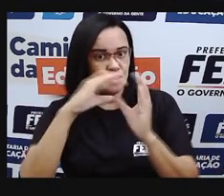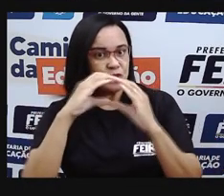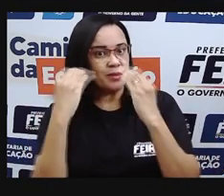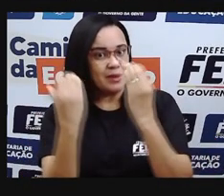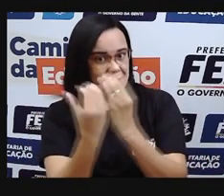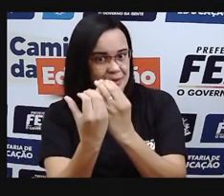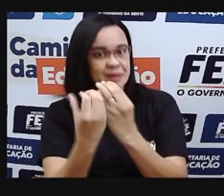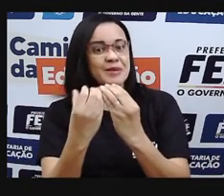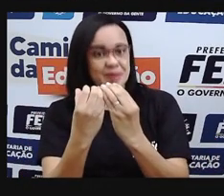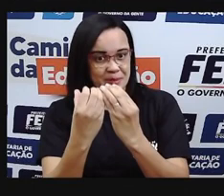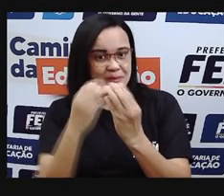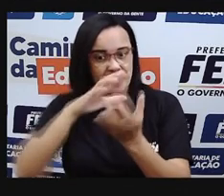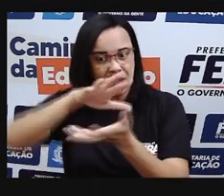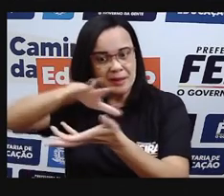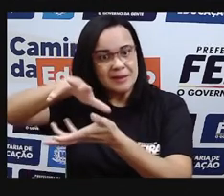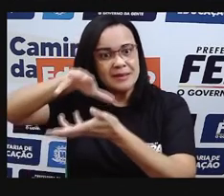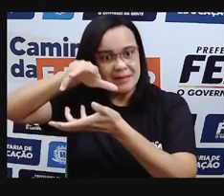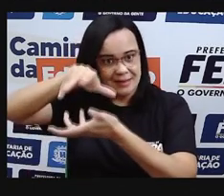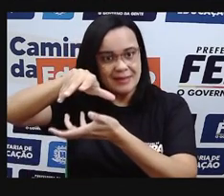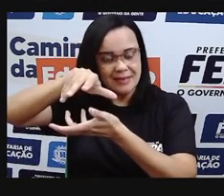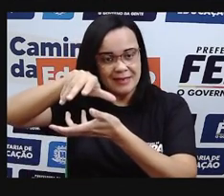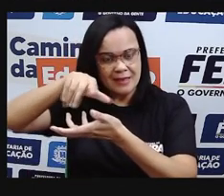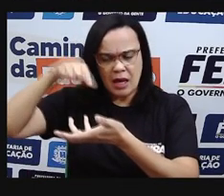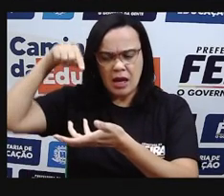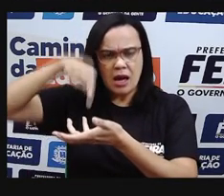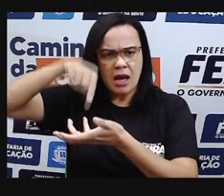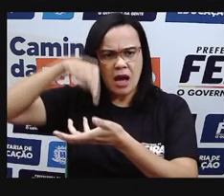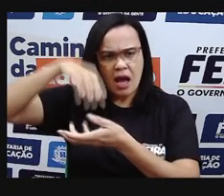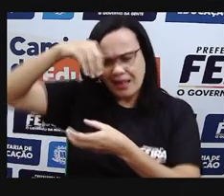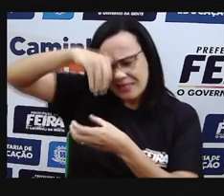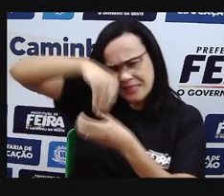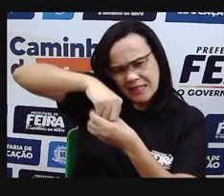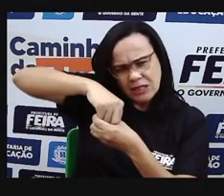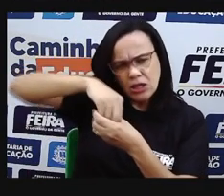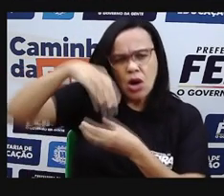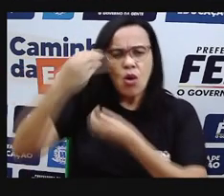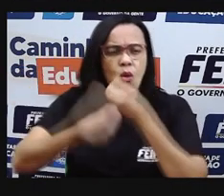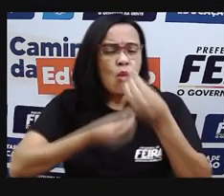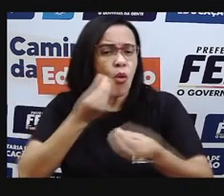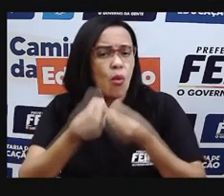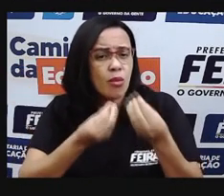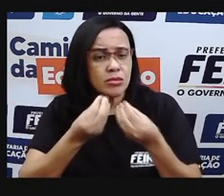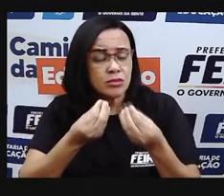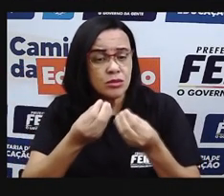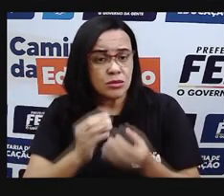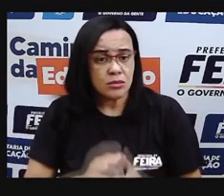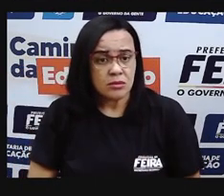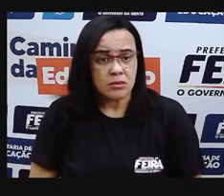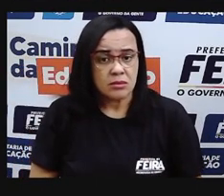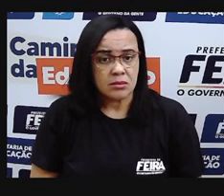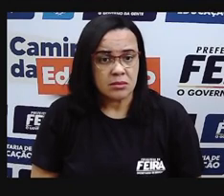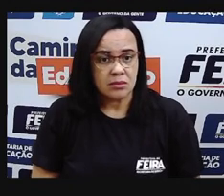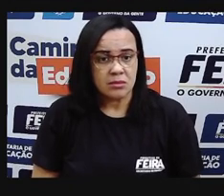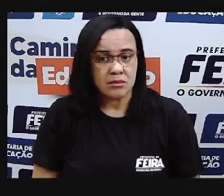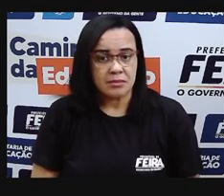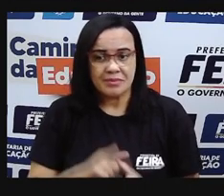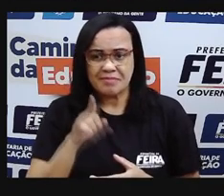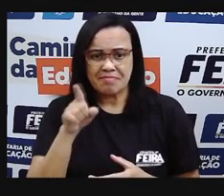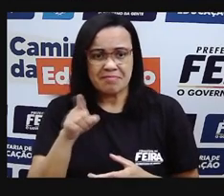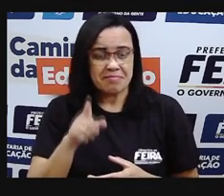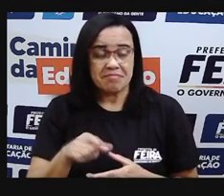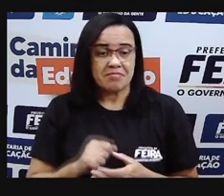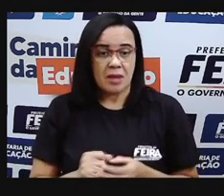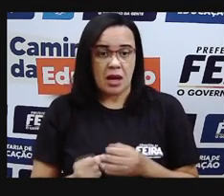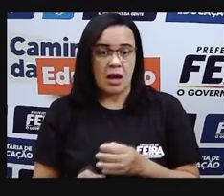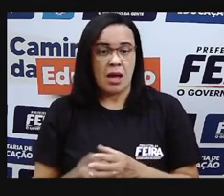Nela, os gases são extremamente rarefeitos. O que é gás rarefeito pró? Quer dizer que tem pouquíssima quantidade de